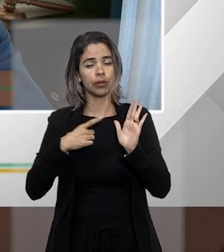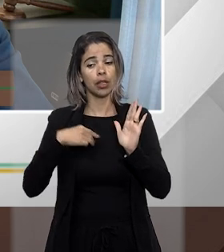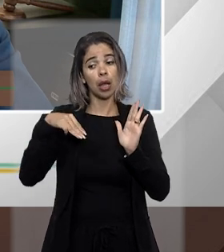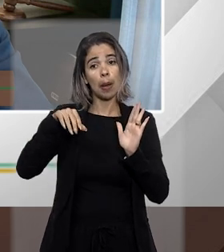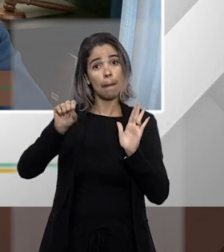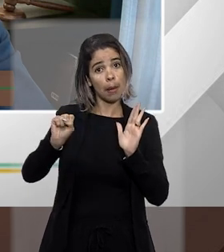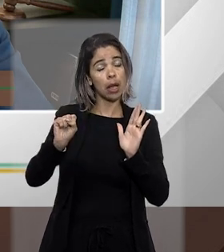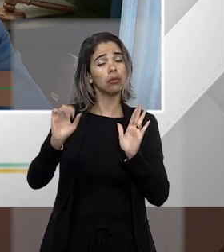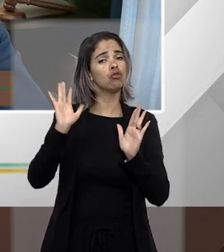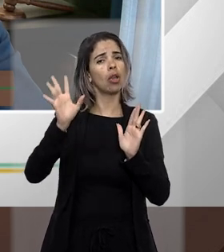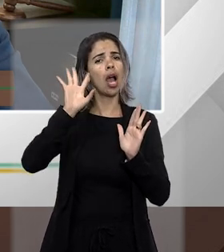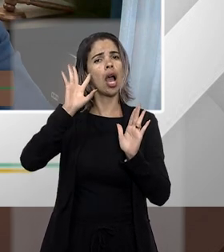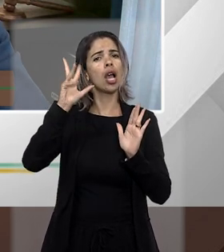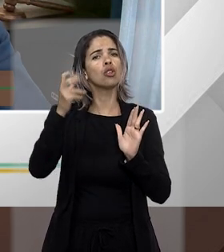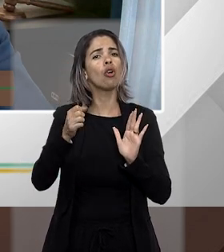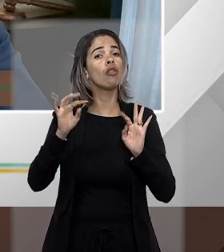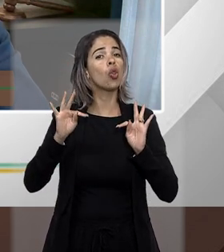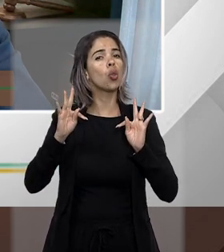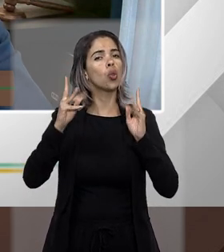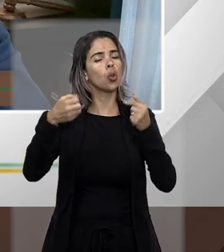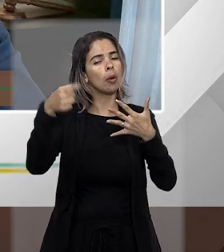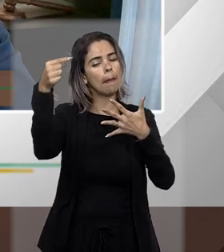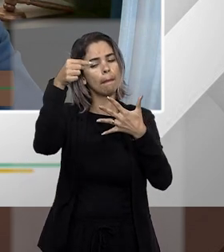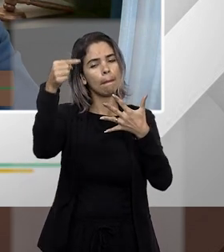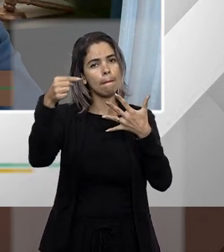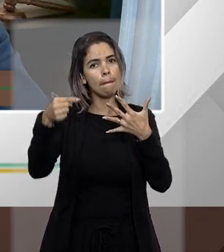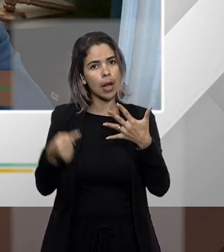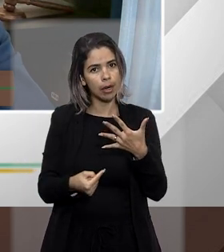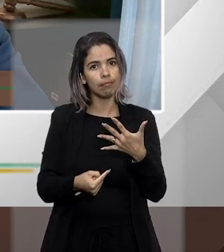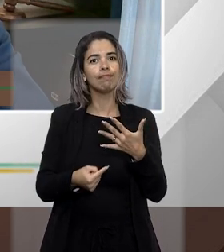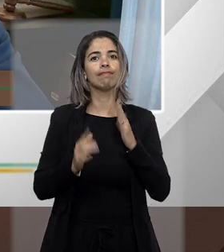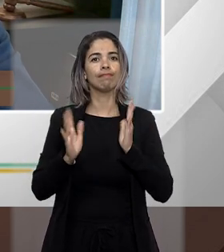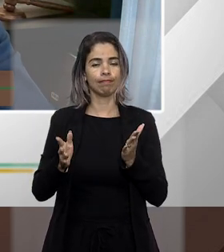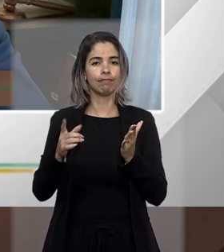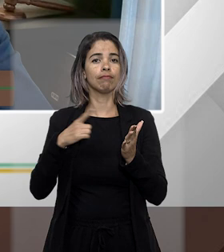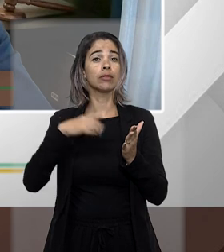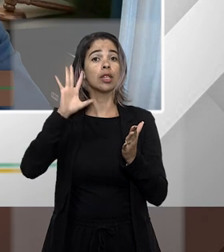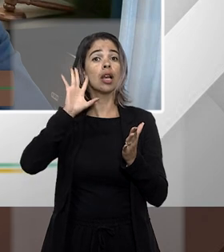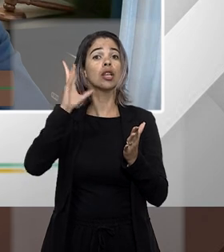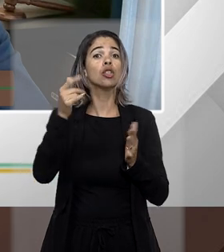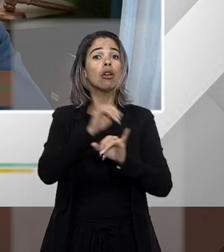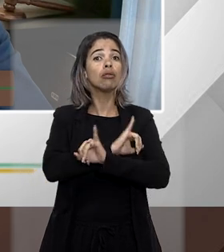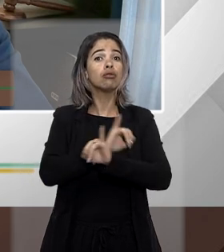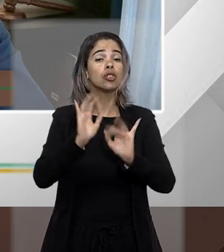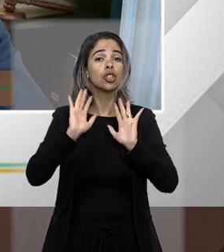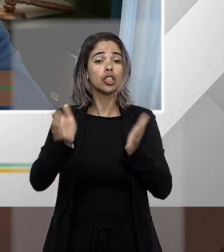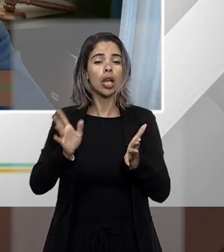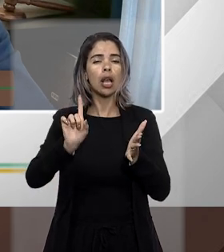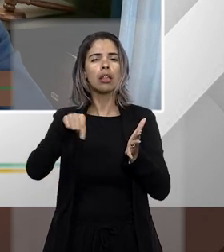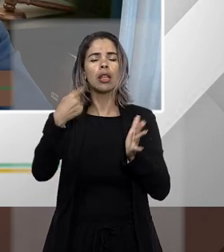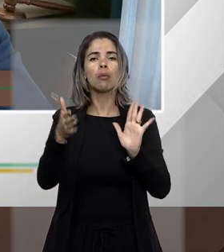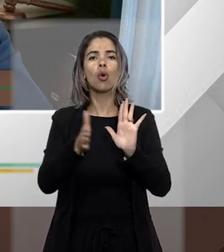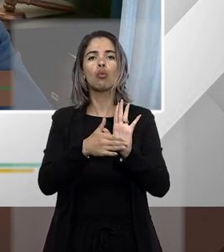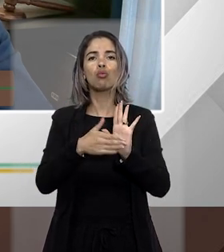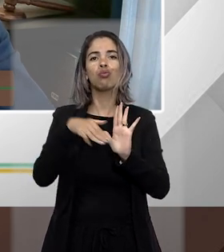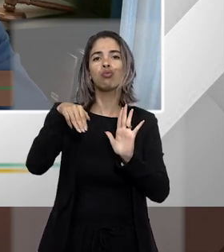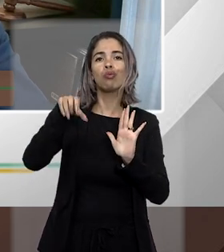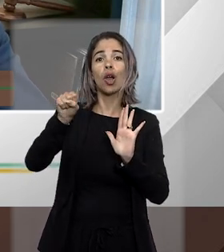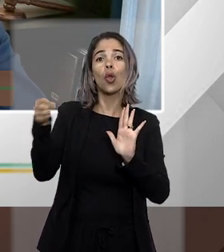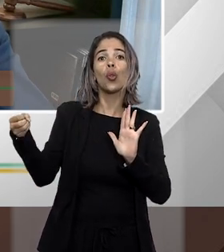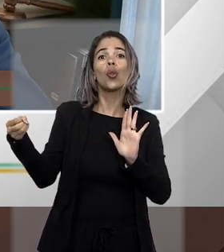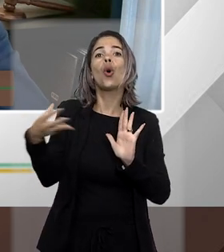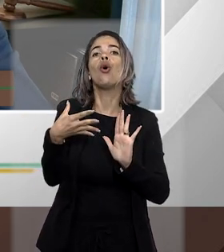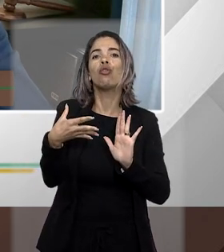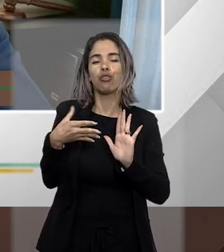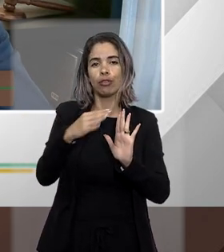é julgado no mérito transito e julgado e depois se propõe um novo mandado de segurança para discutir